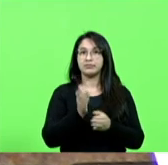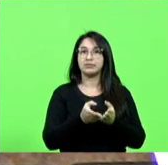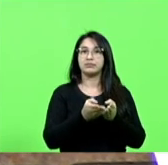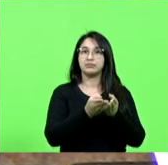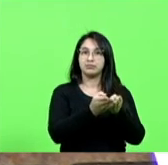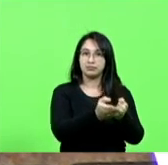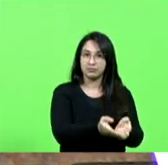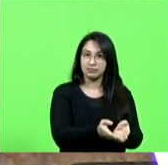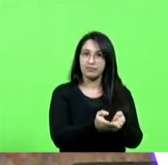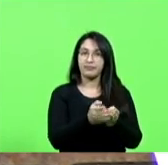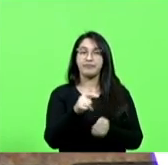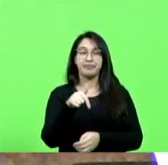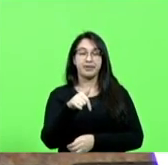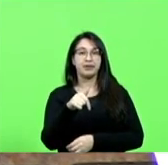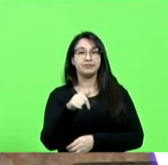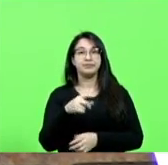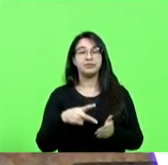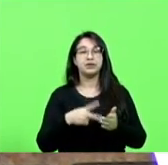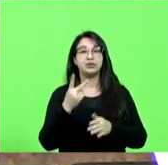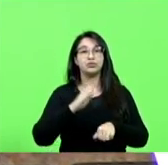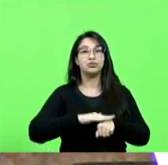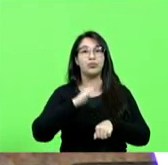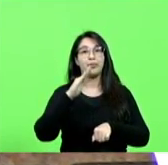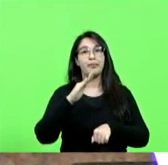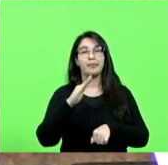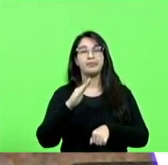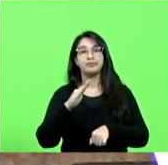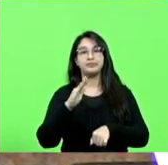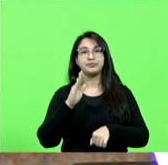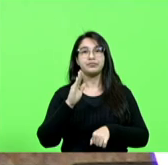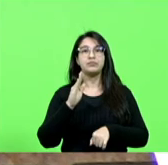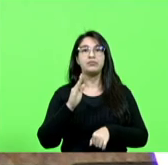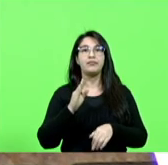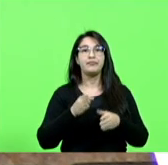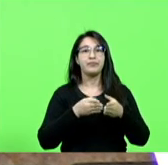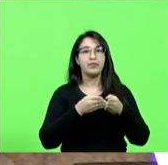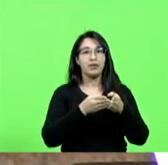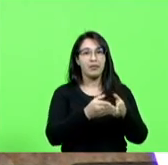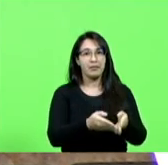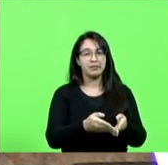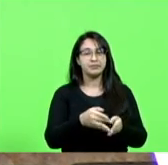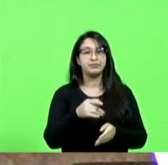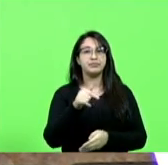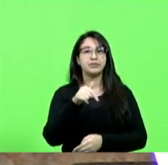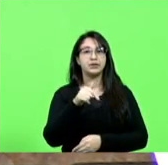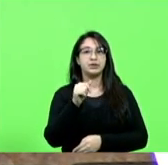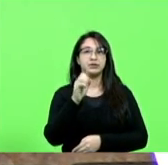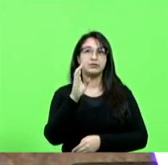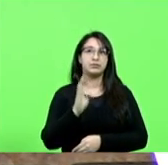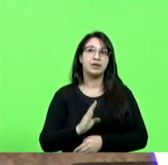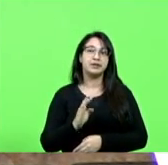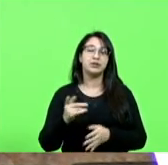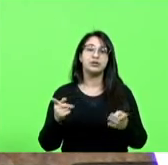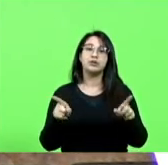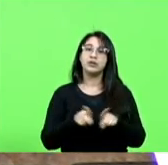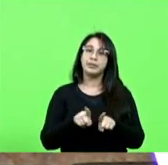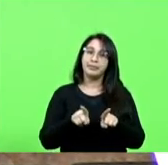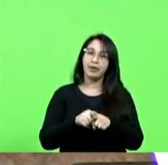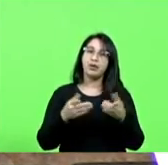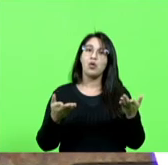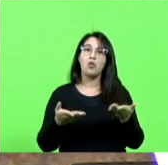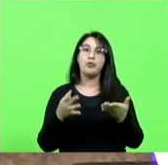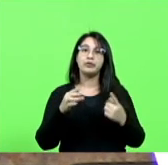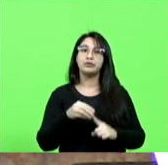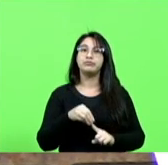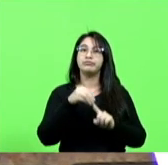Brasil também. E o segundo maior complexo portuário do Brasil. E também Itajaí hoje. Ela se destaca como uma